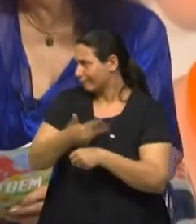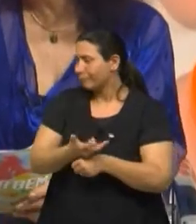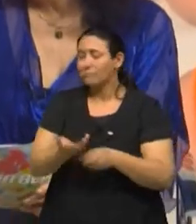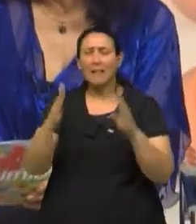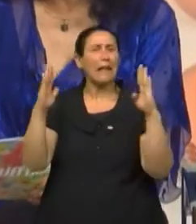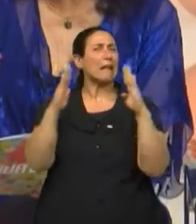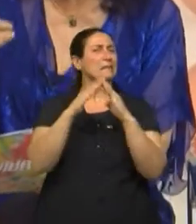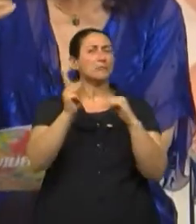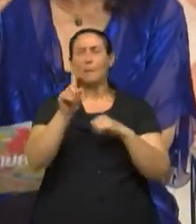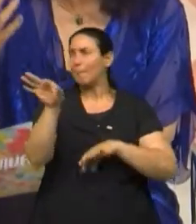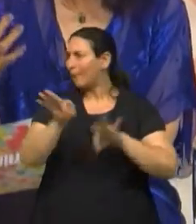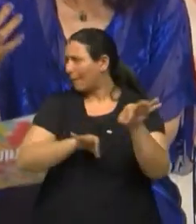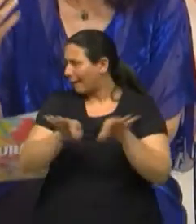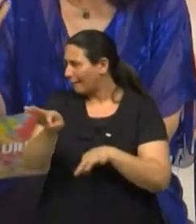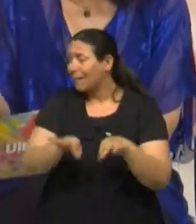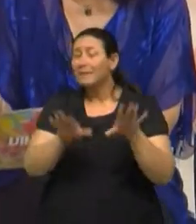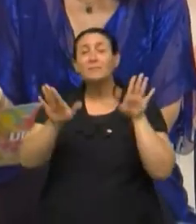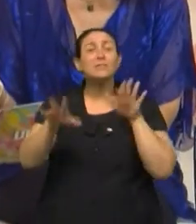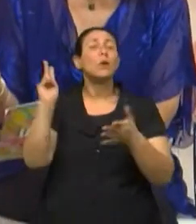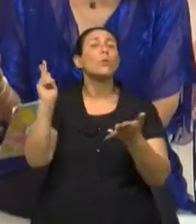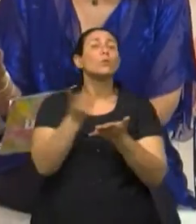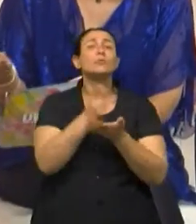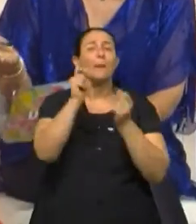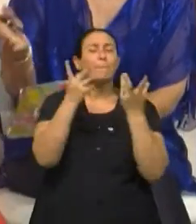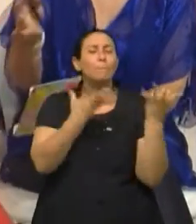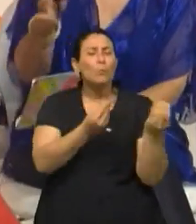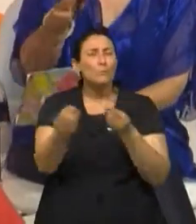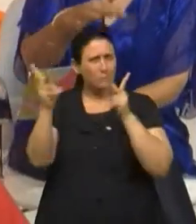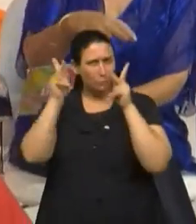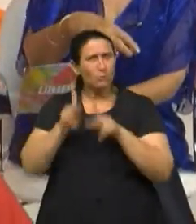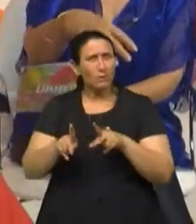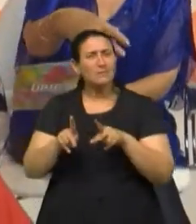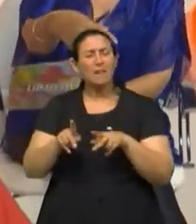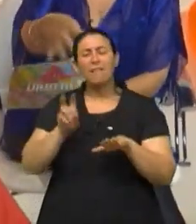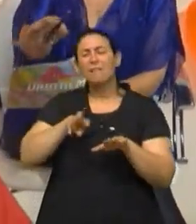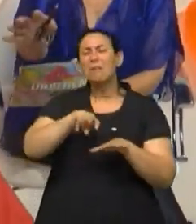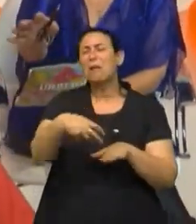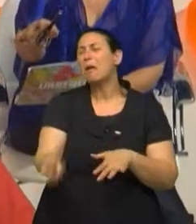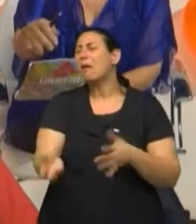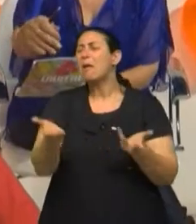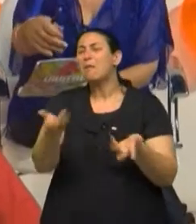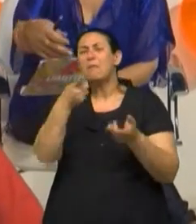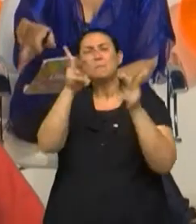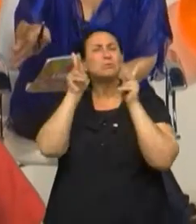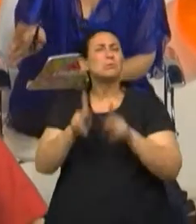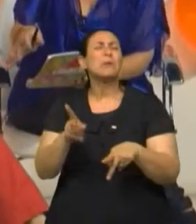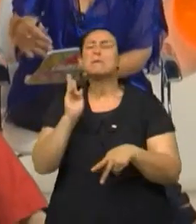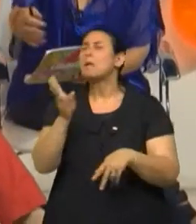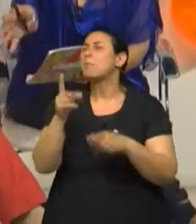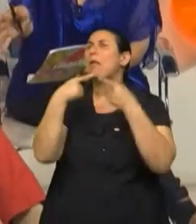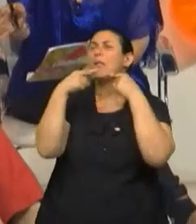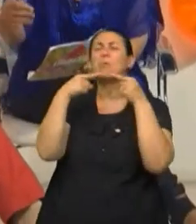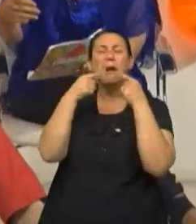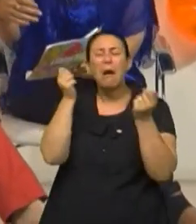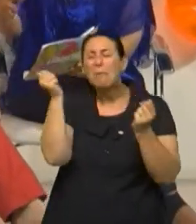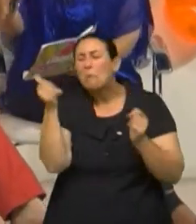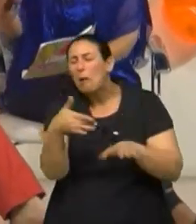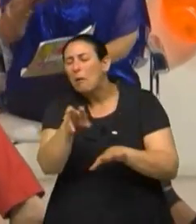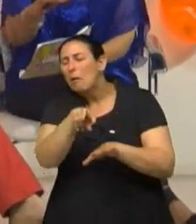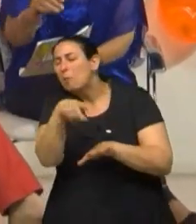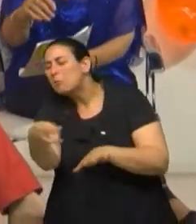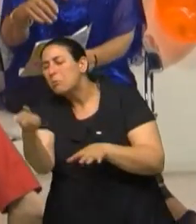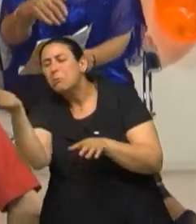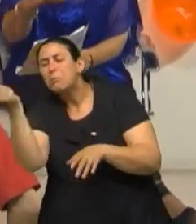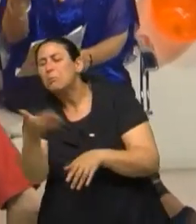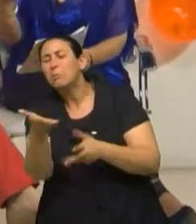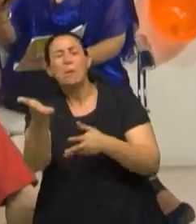preparadas. São as quedas em idosos. Às vezes, as pessoas, não, está se queixando o que se queixou. Sempre só caiu, só bateu